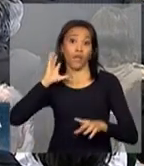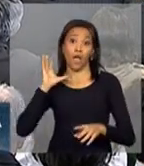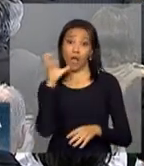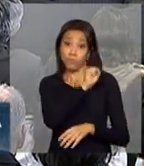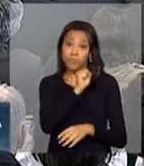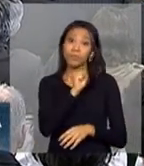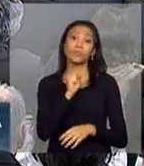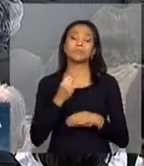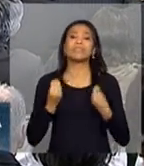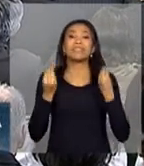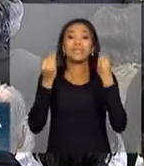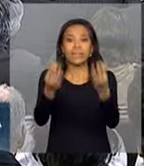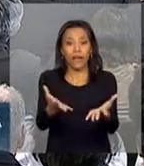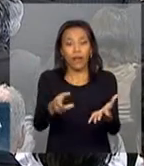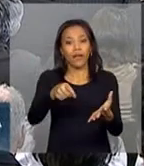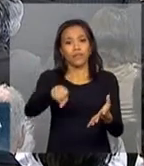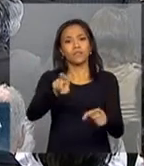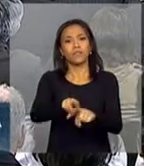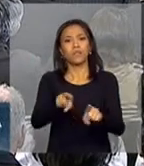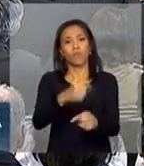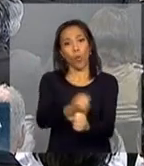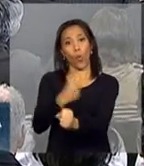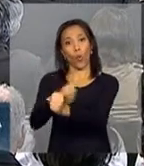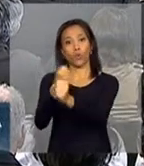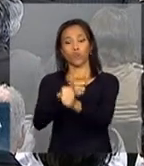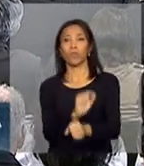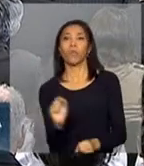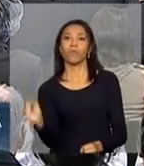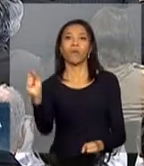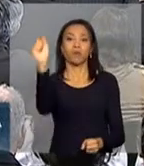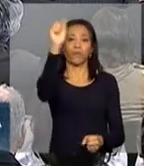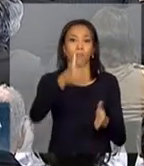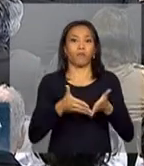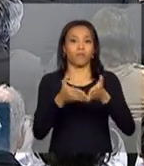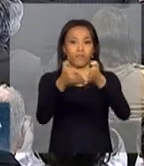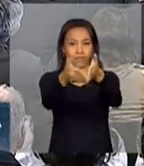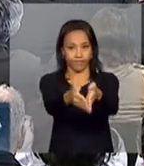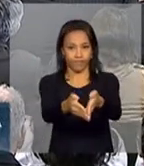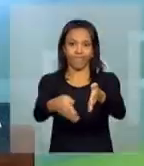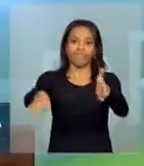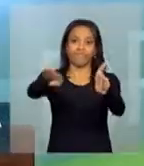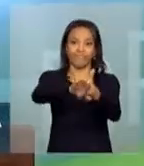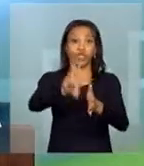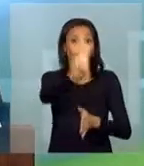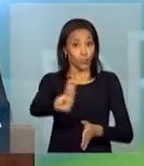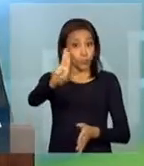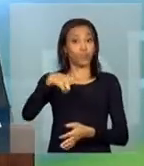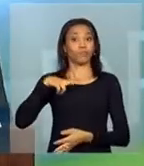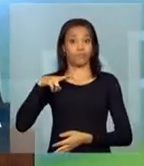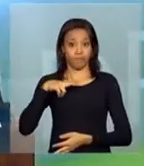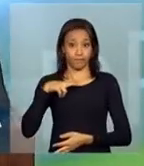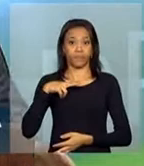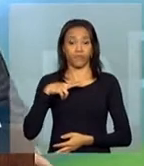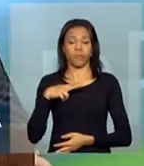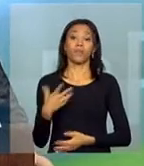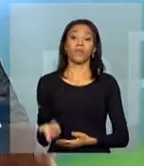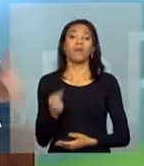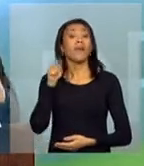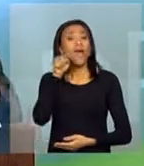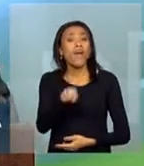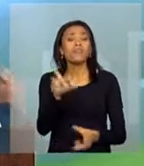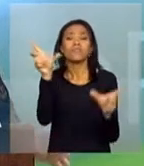e para a construção de terminais de uso privados. Essa questão da